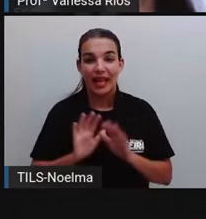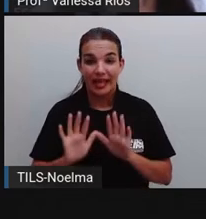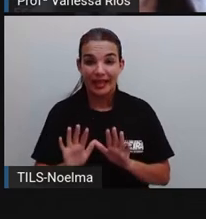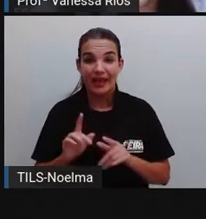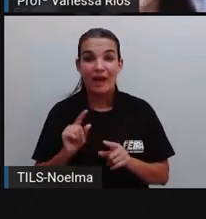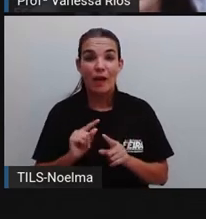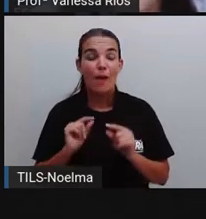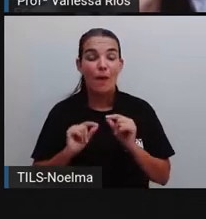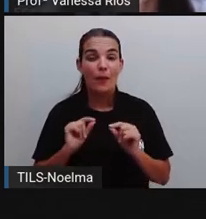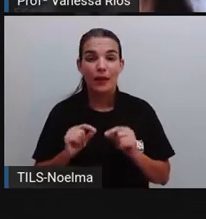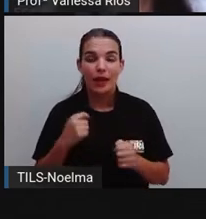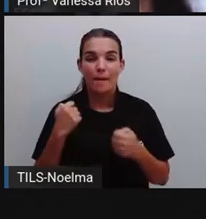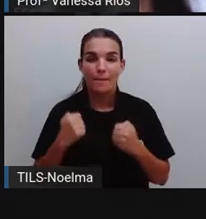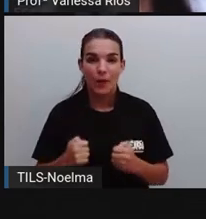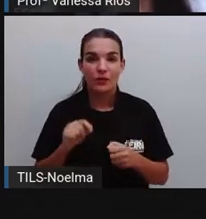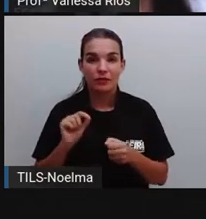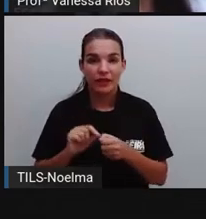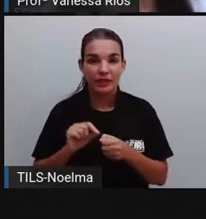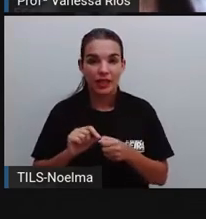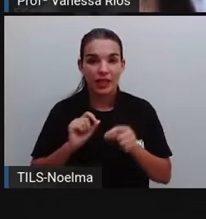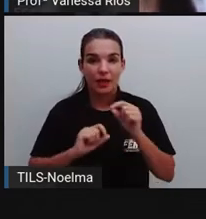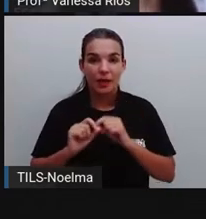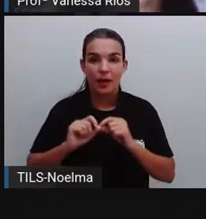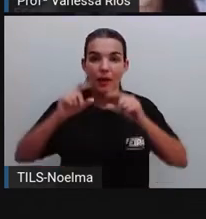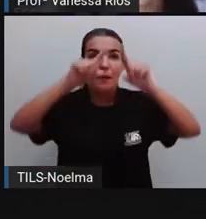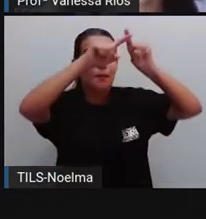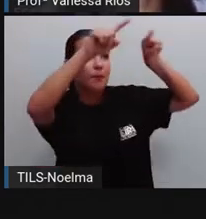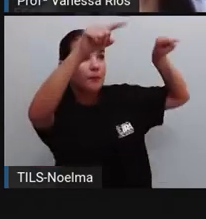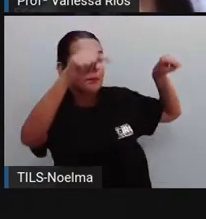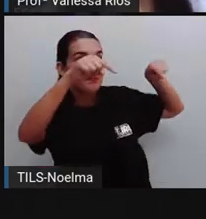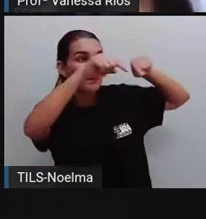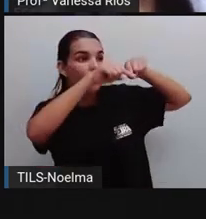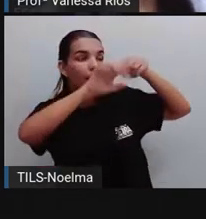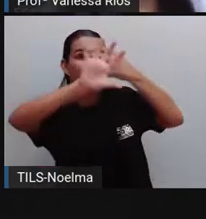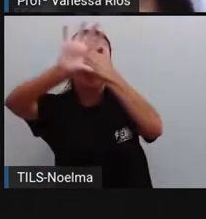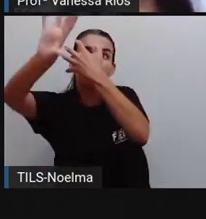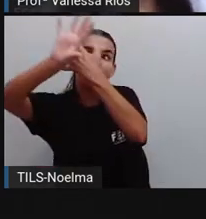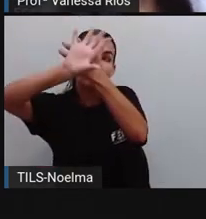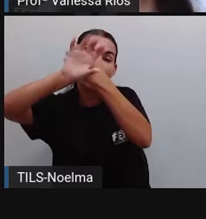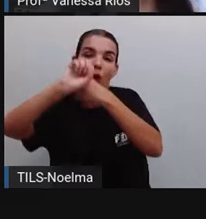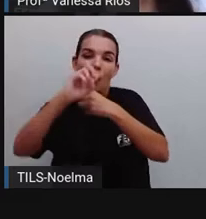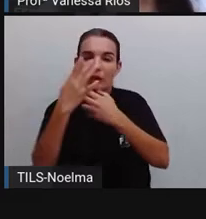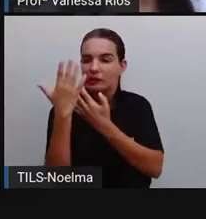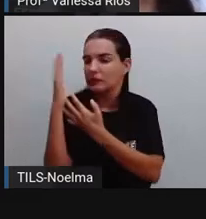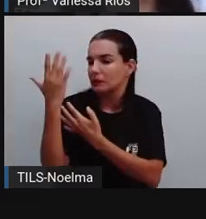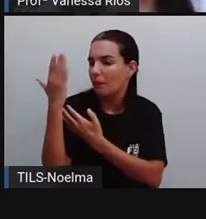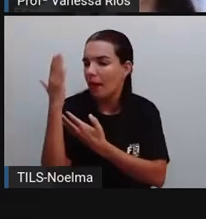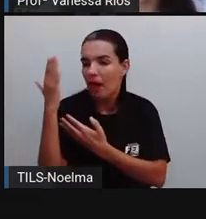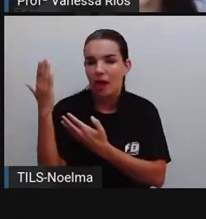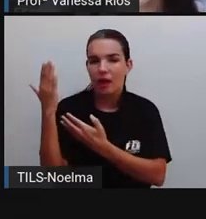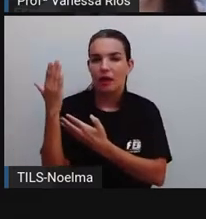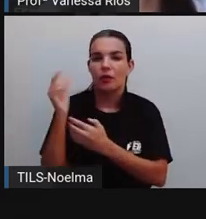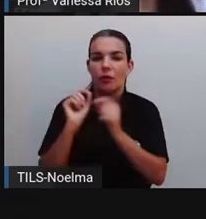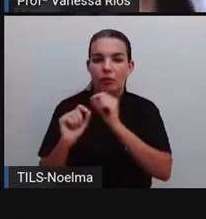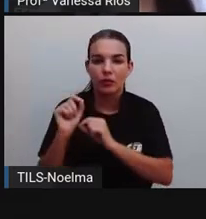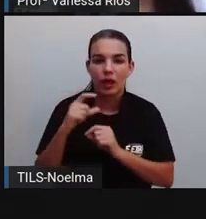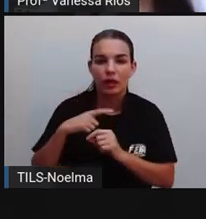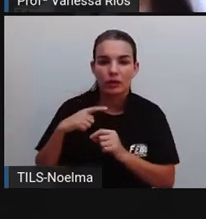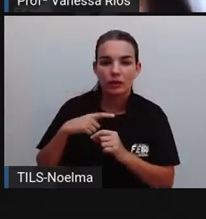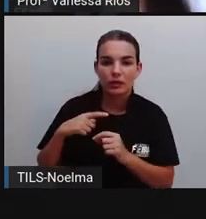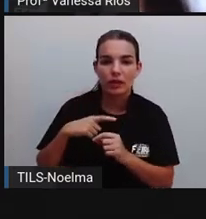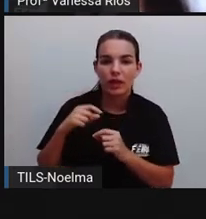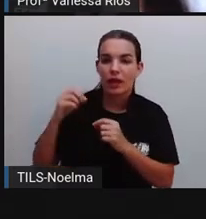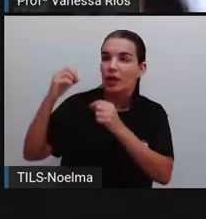isso seja possível, são utilizados painéis solares, né? Espelhos, coletores, heliostatos, que